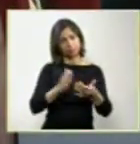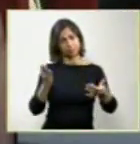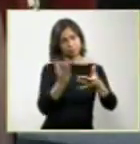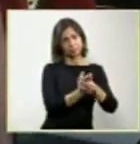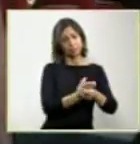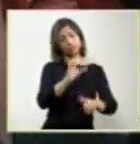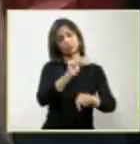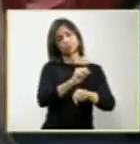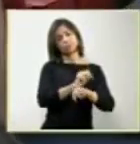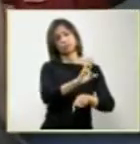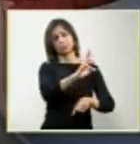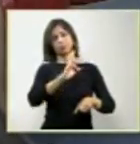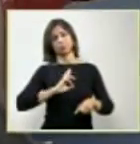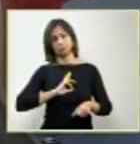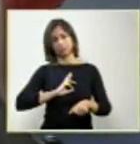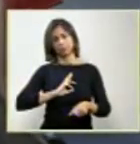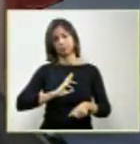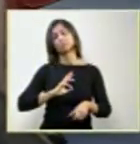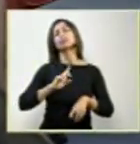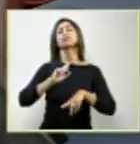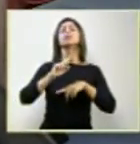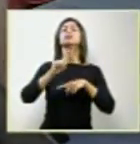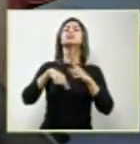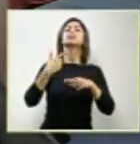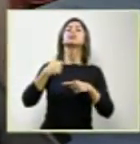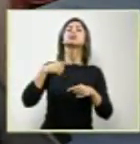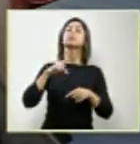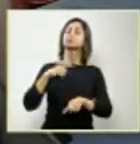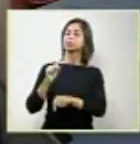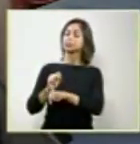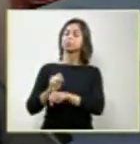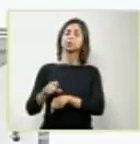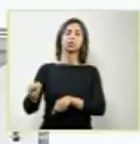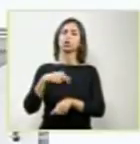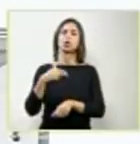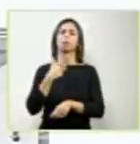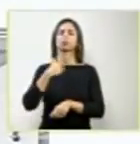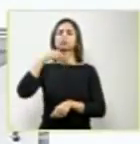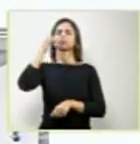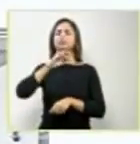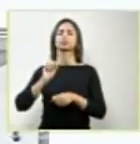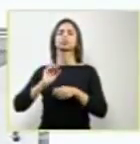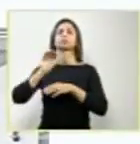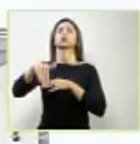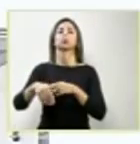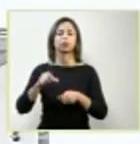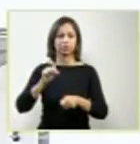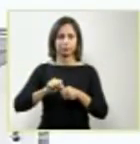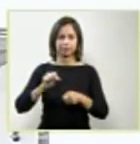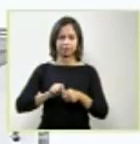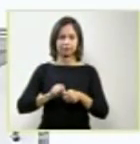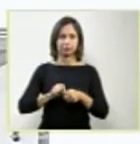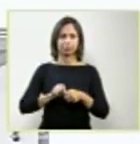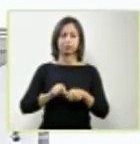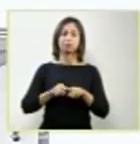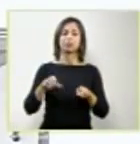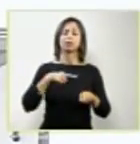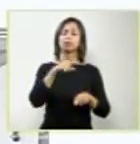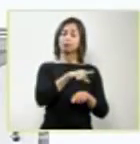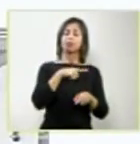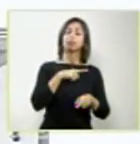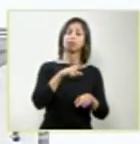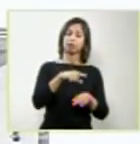caçada aquela decisão. E geralmente, o que vai acontecer, e o que tem acontecido, infelizmente,